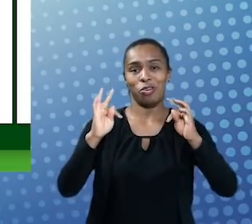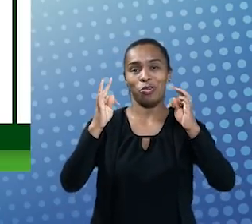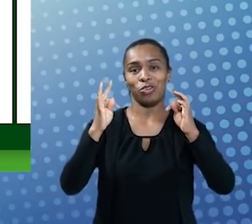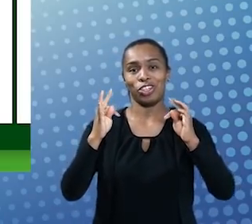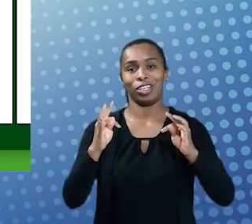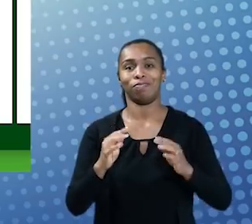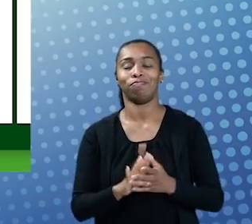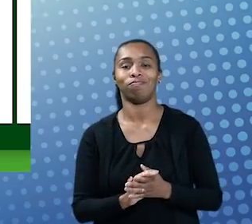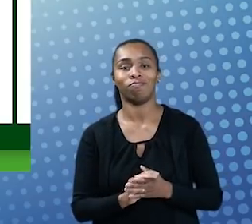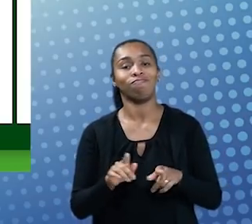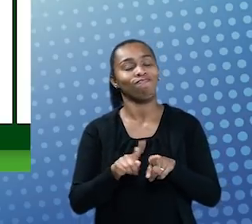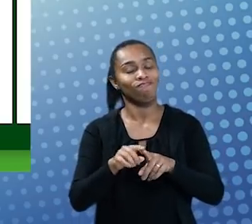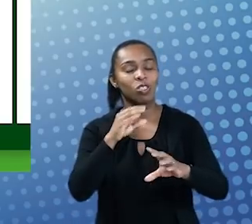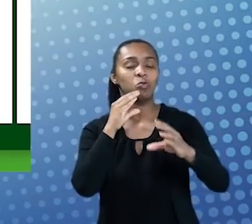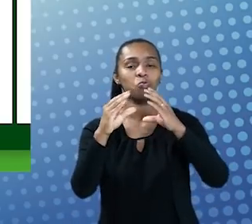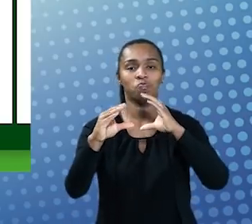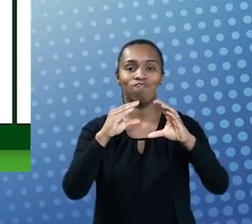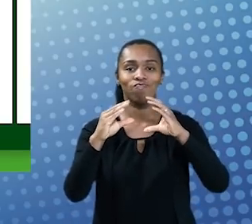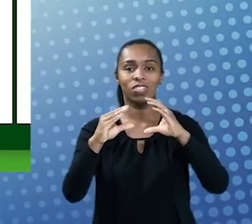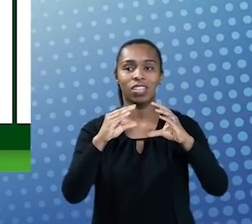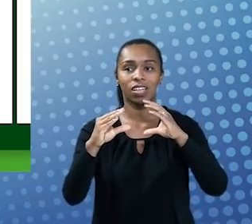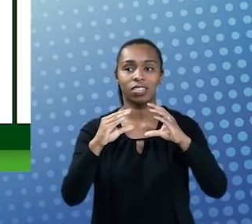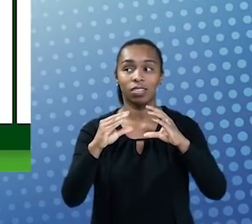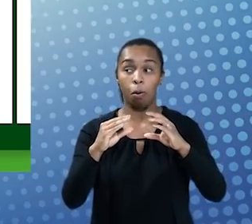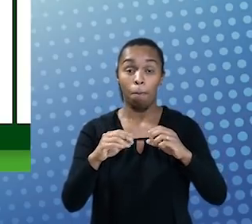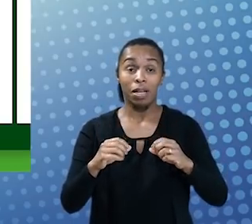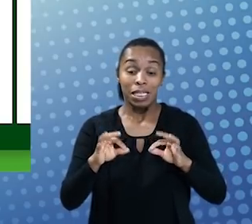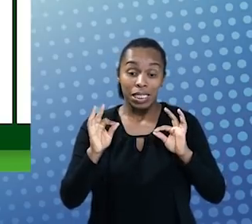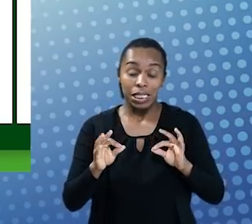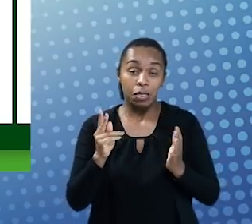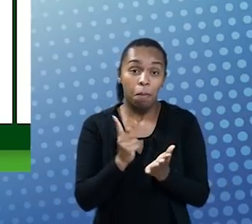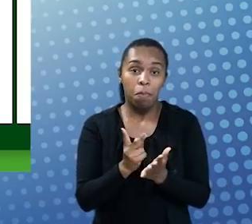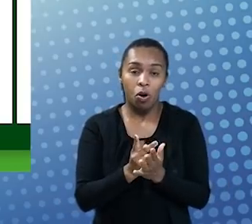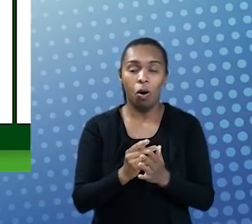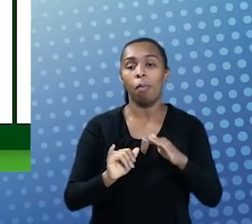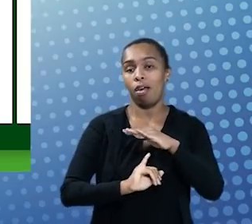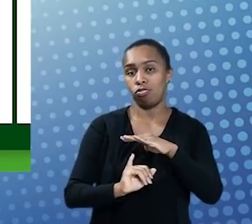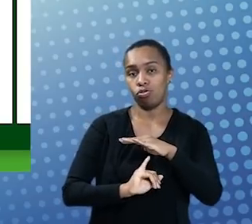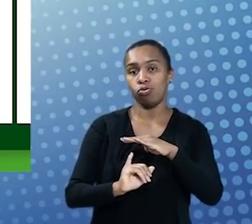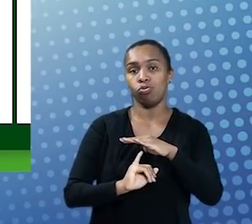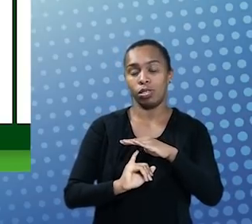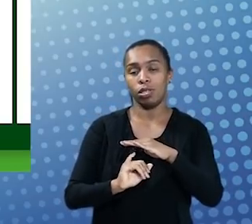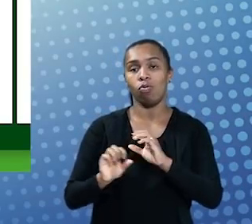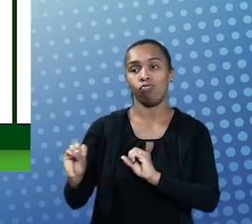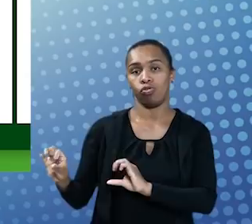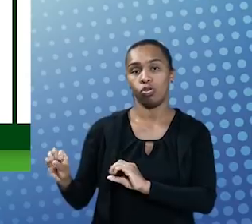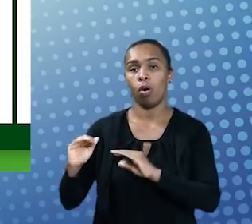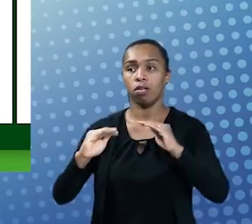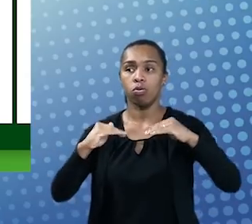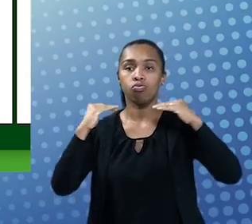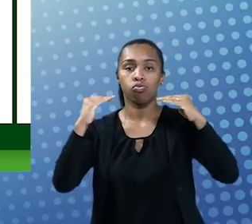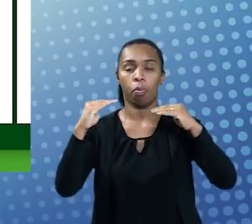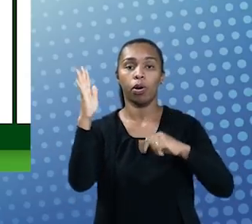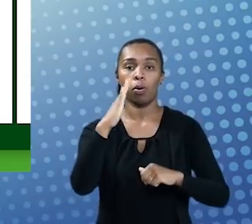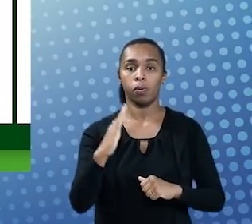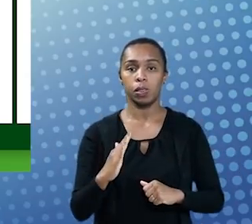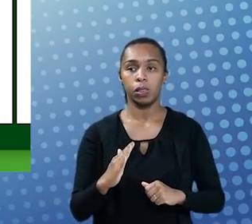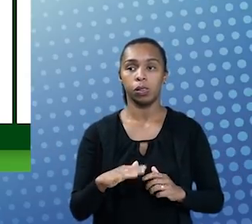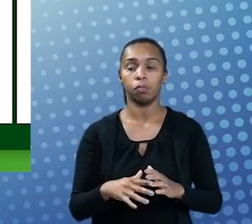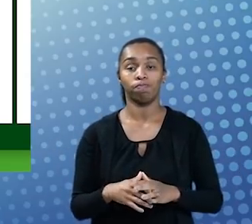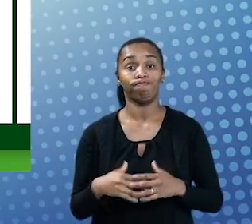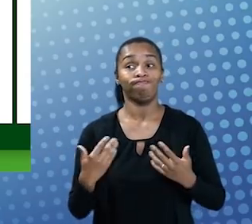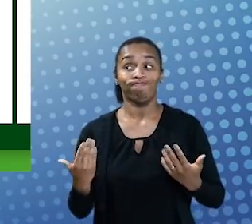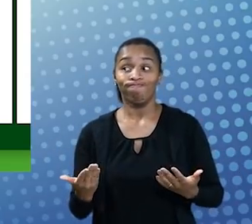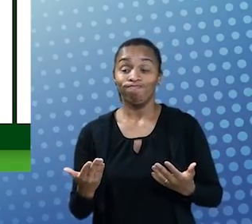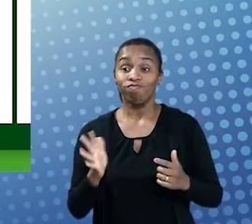da informação e da comunicação, que foram sendo apropriadas, aos poucos, pelas instituições públicas de educação superior brasileira. E